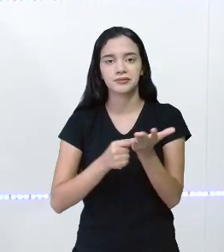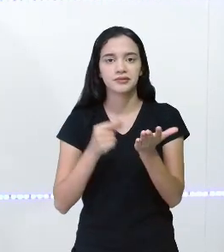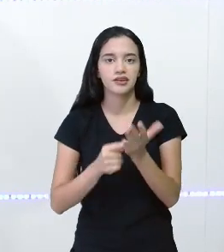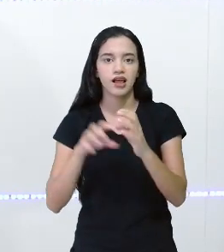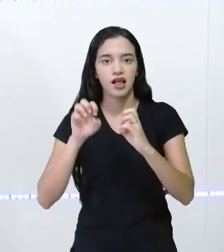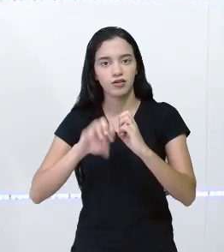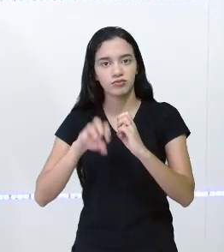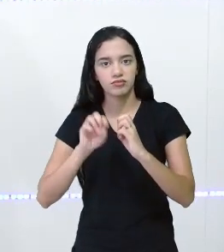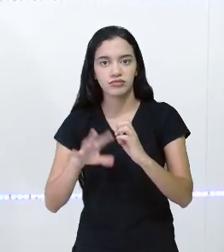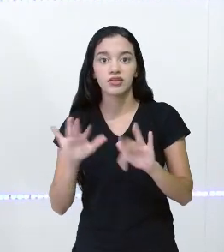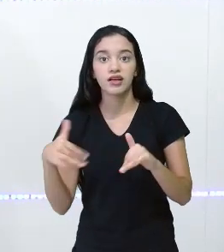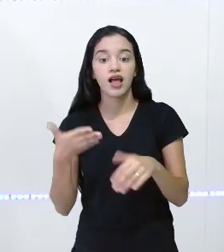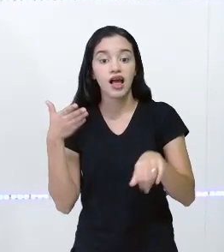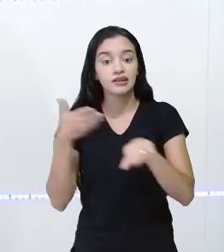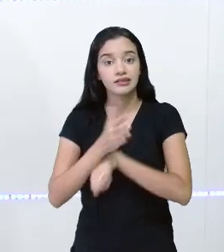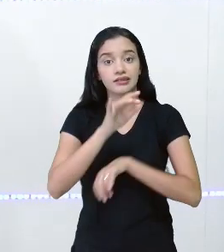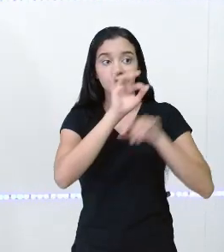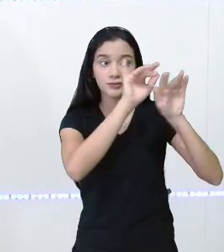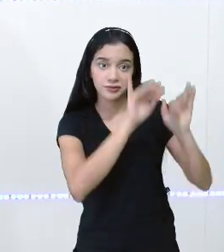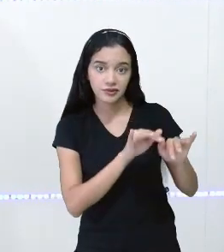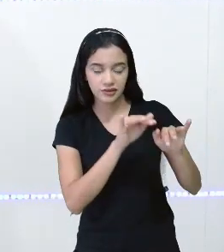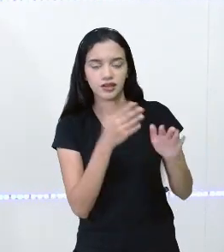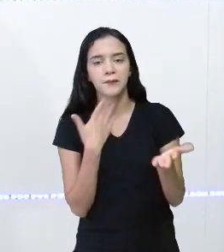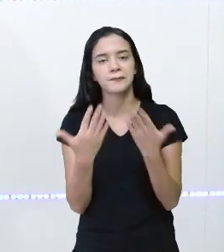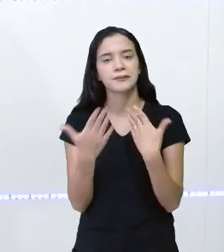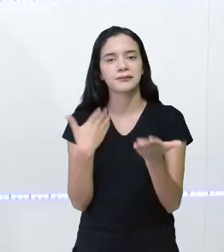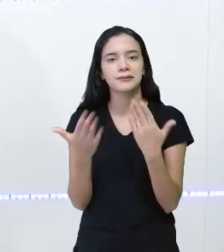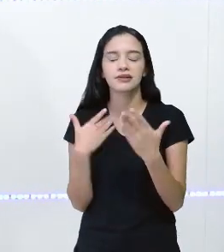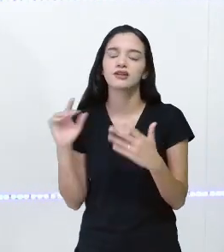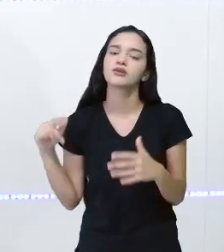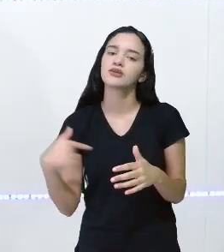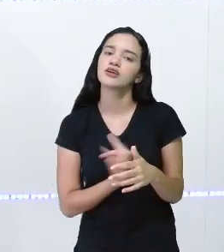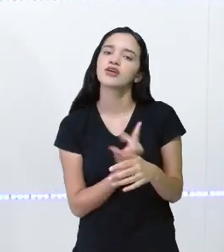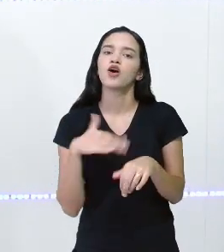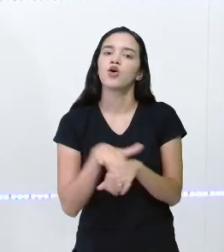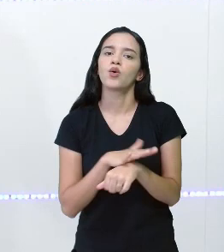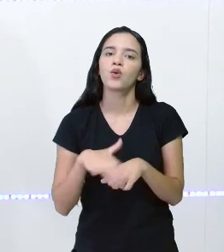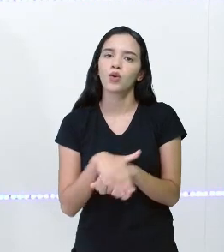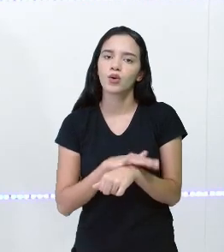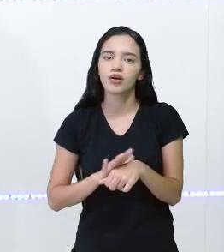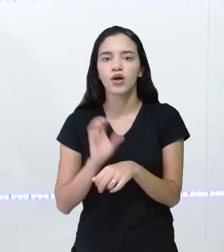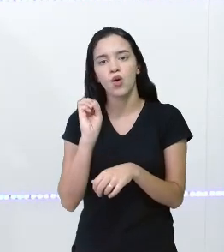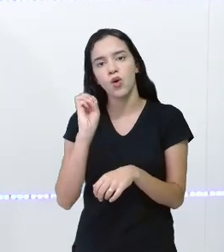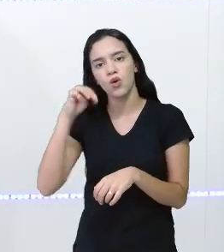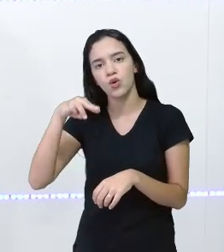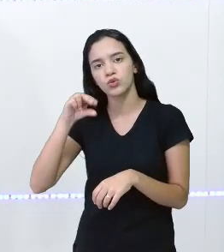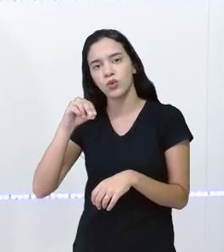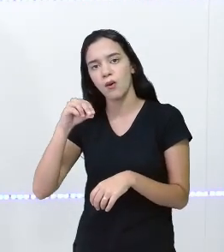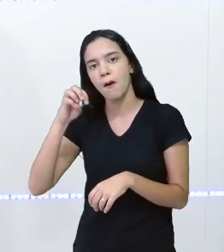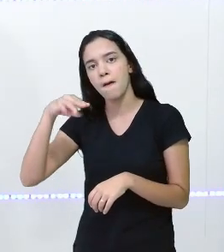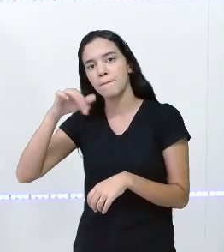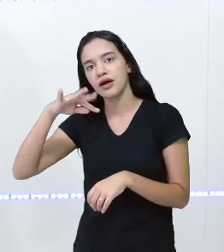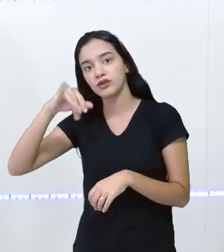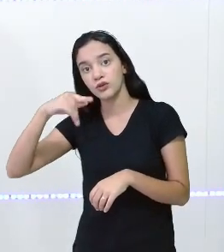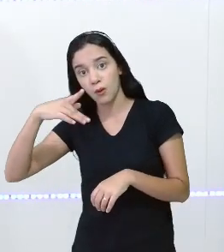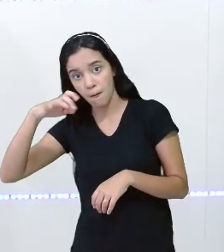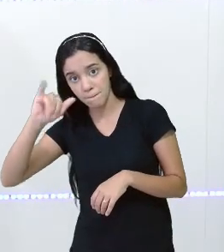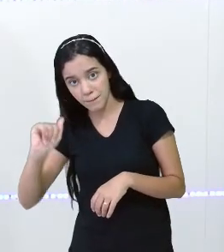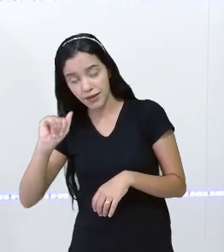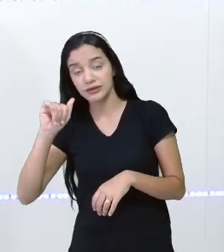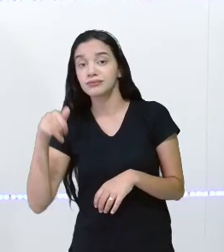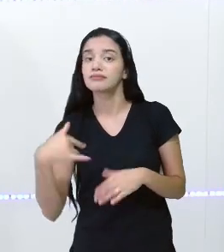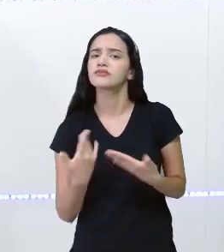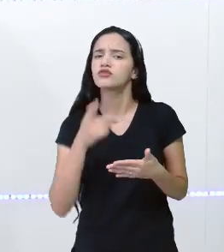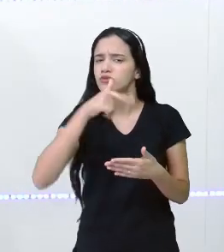Educa Recife, acessa o chat, bate um papo com a gente, conversa aí sobre onomatopeia. O é você já sabe sobre isso?